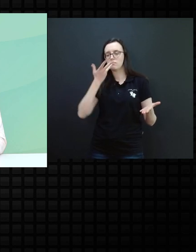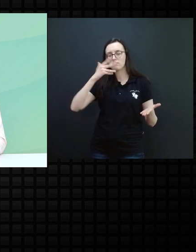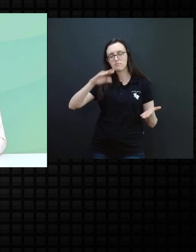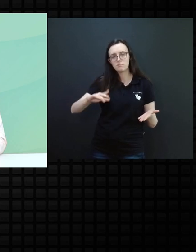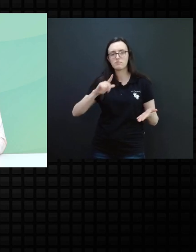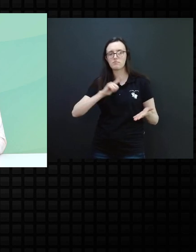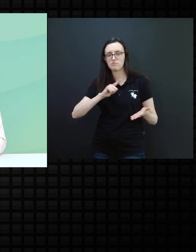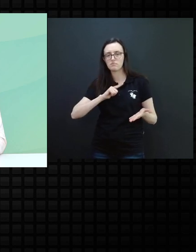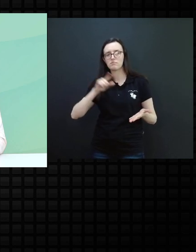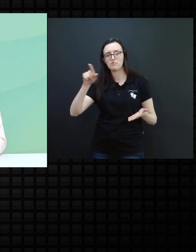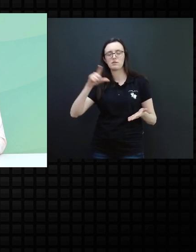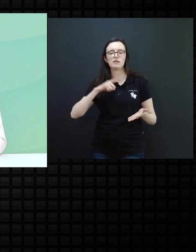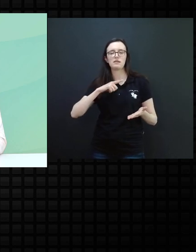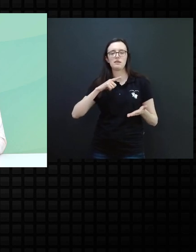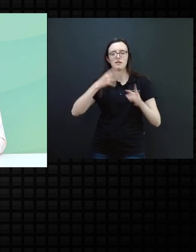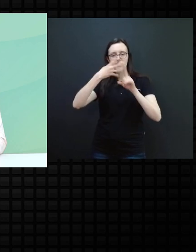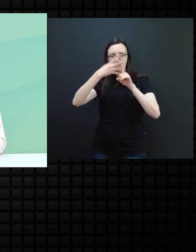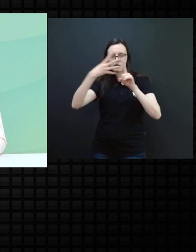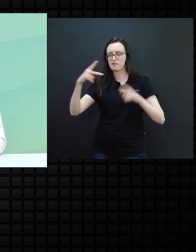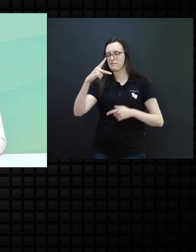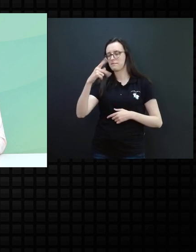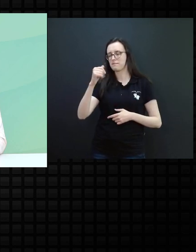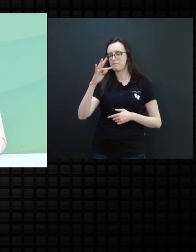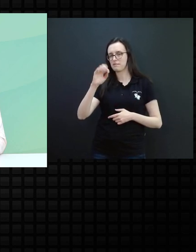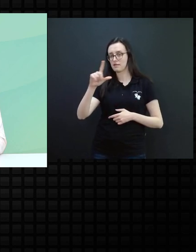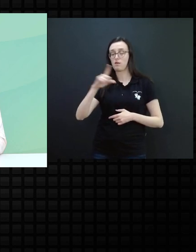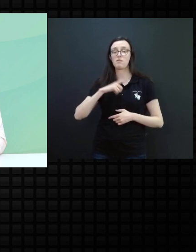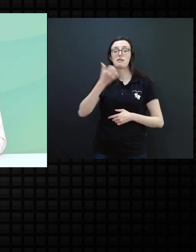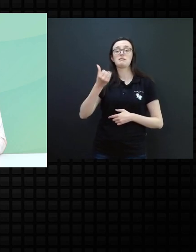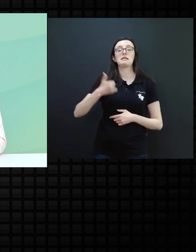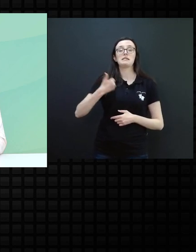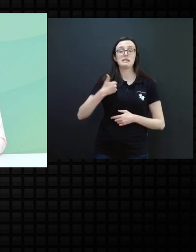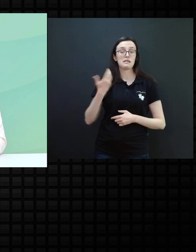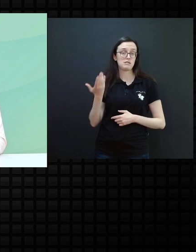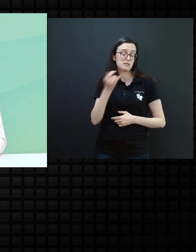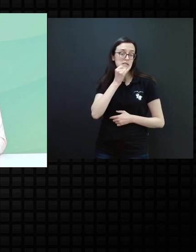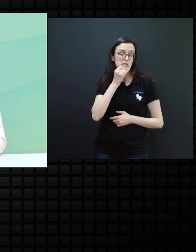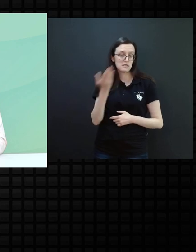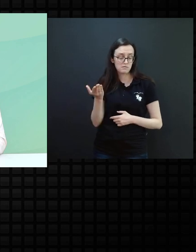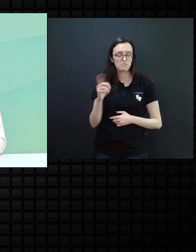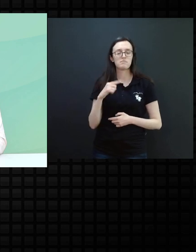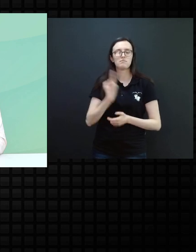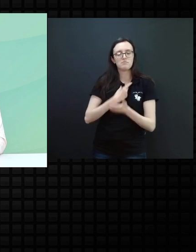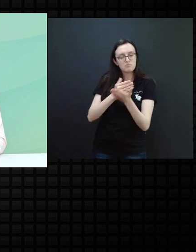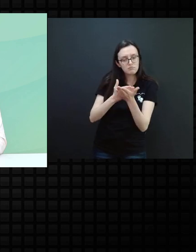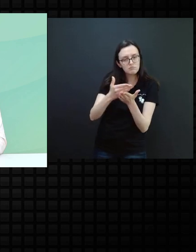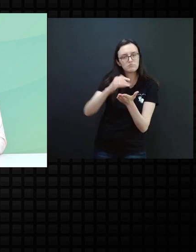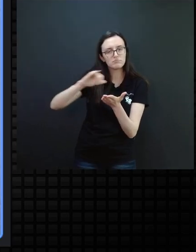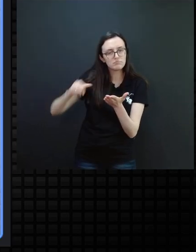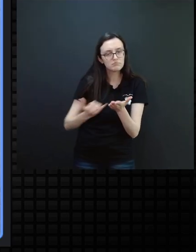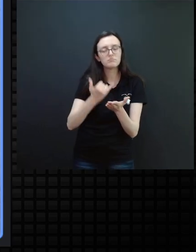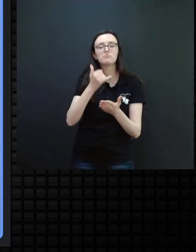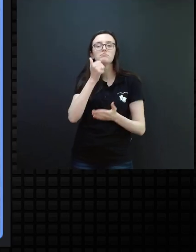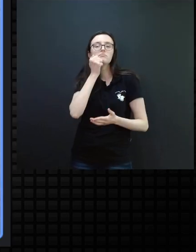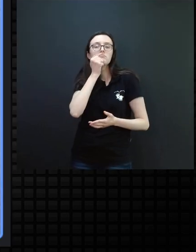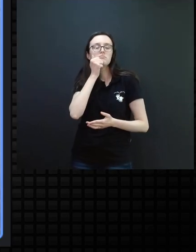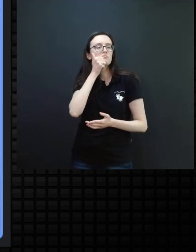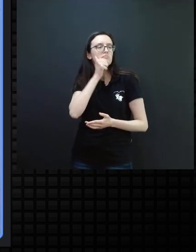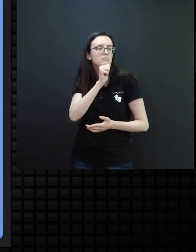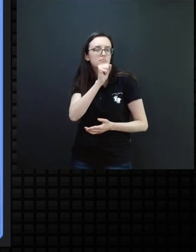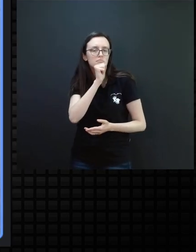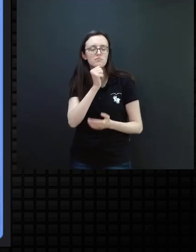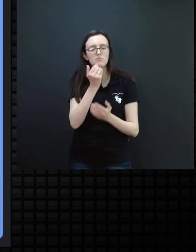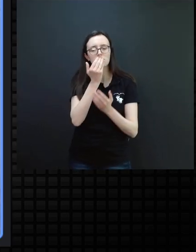com síndrome de fatal, que está com seis anos, né, então, nós estamos, iniciamos o mamãe, o